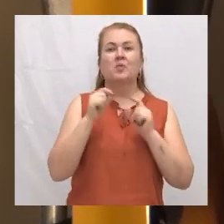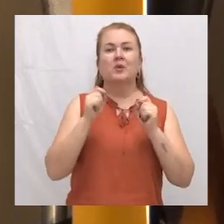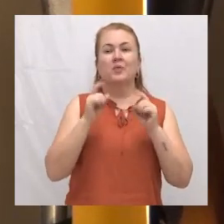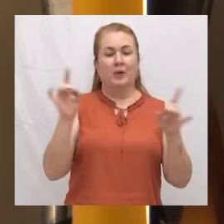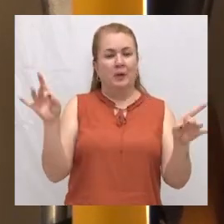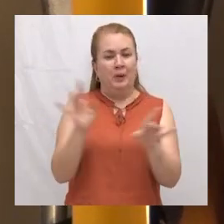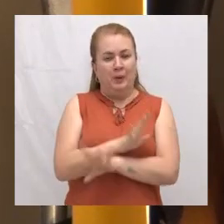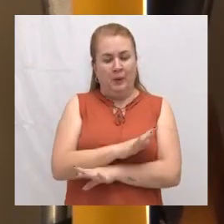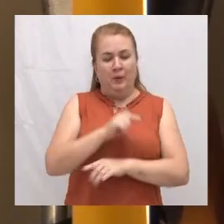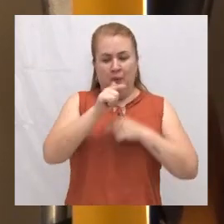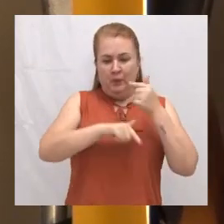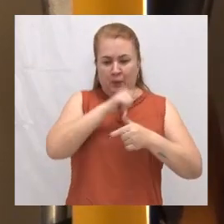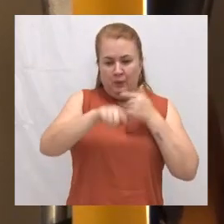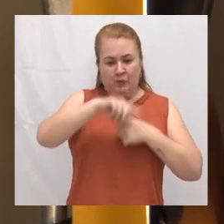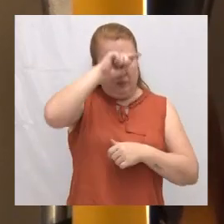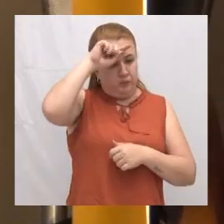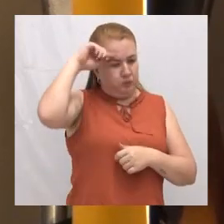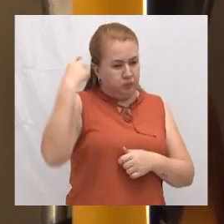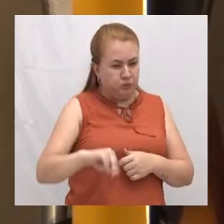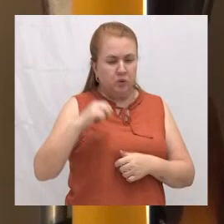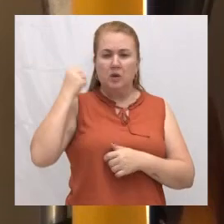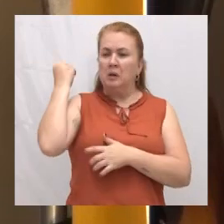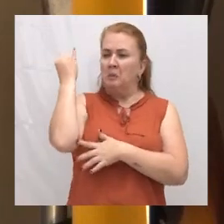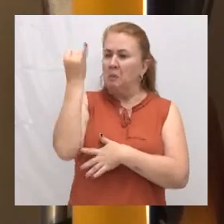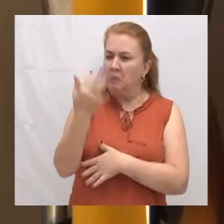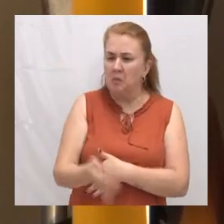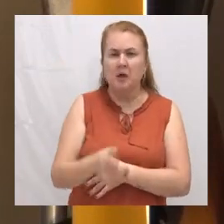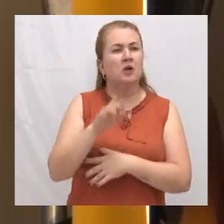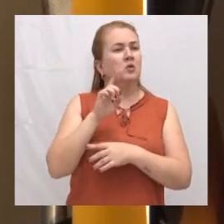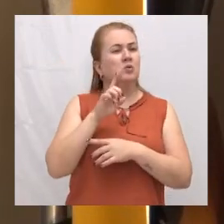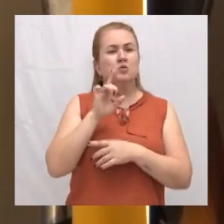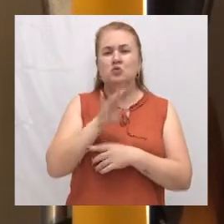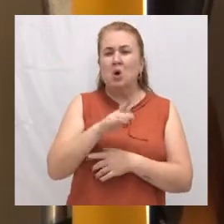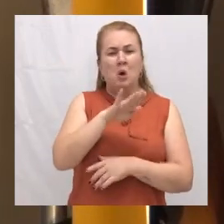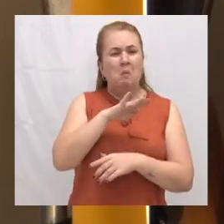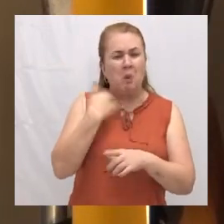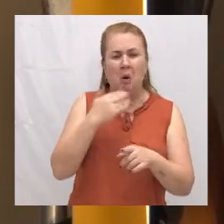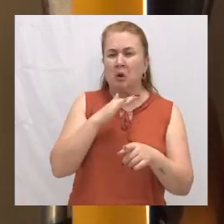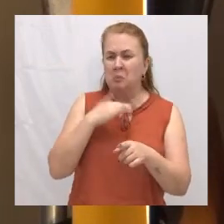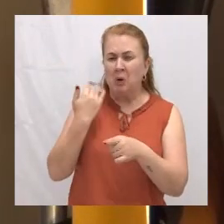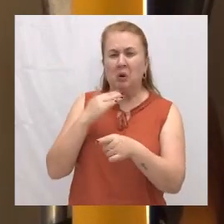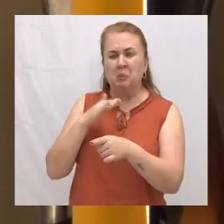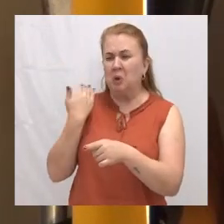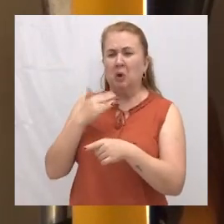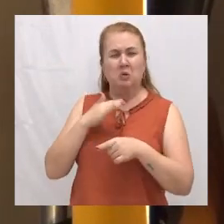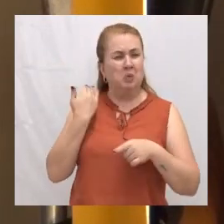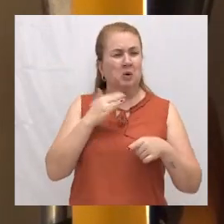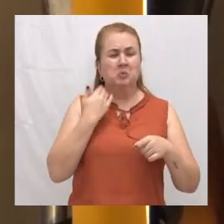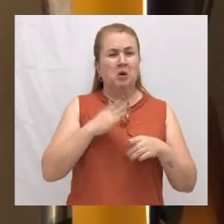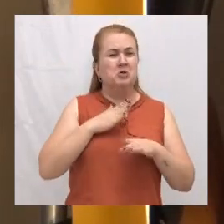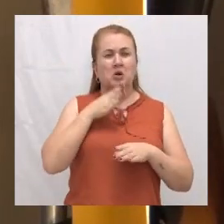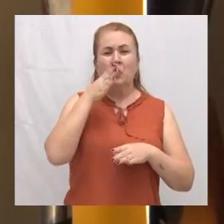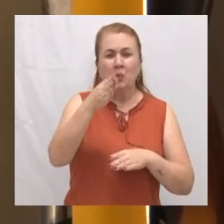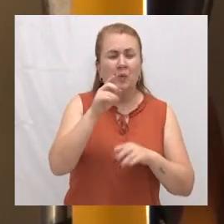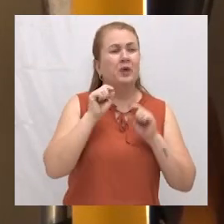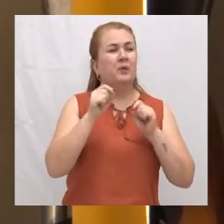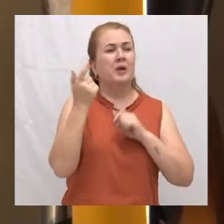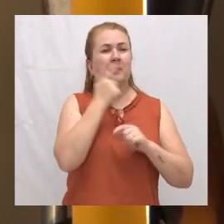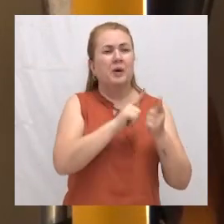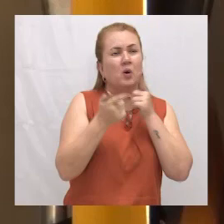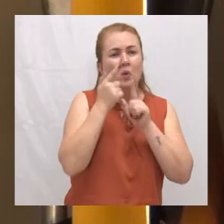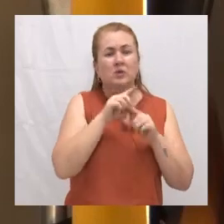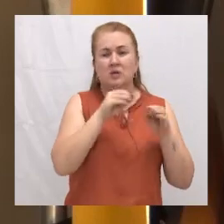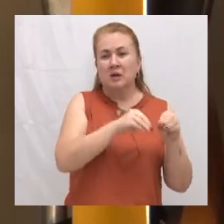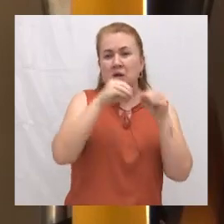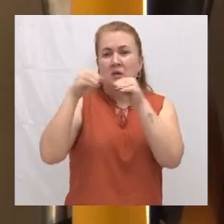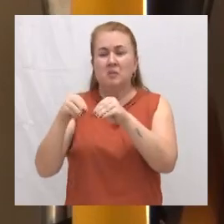plantão, onde todos os atendimentos, só óbito, óbito, óbito, você chegava numa instituição para transferir um paciente,